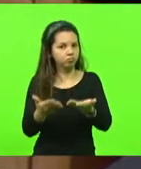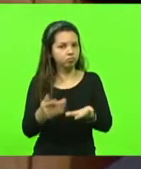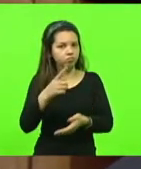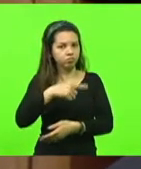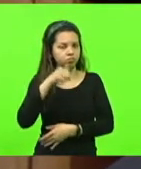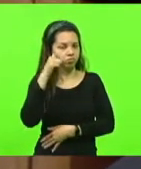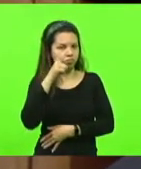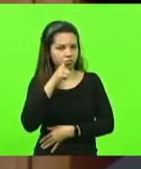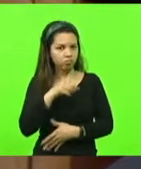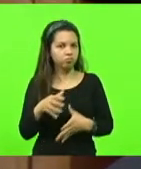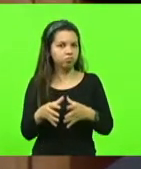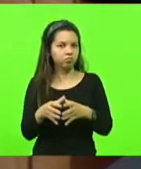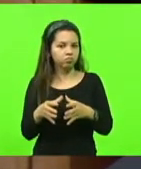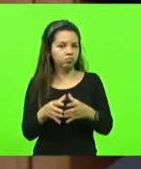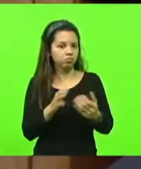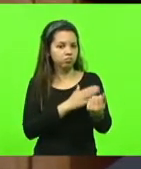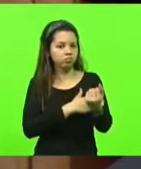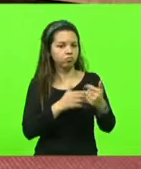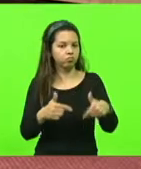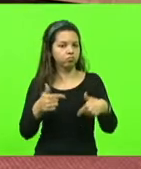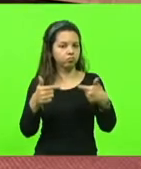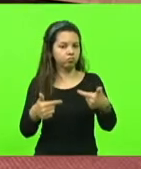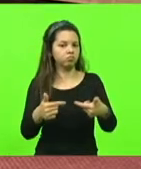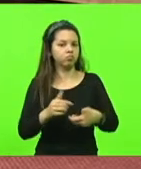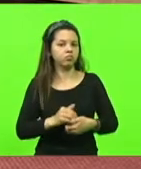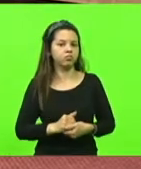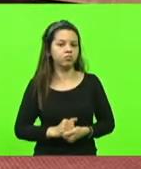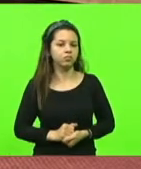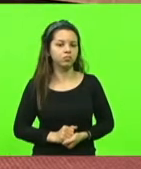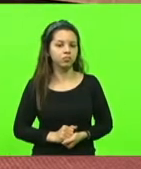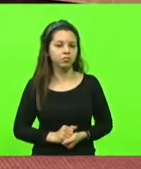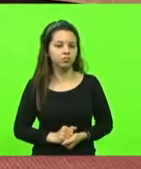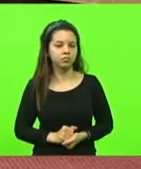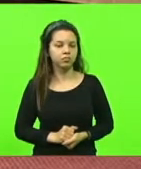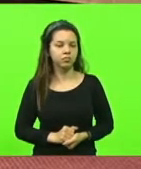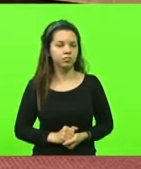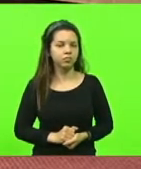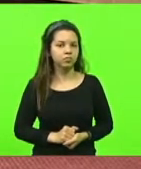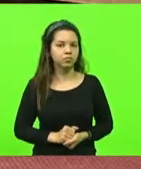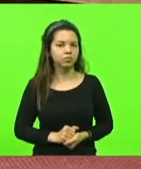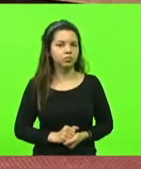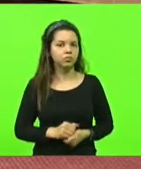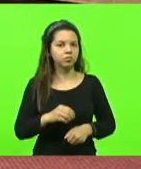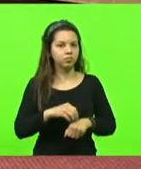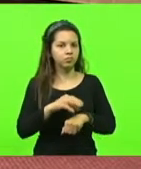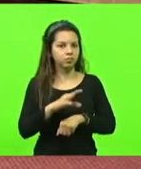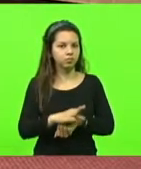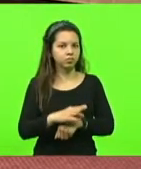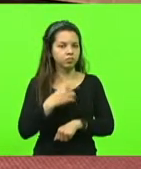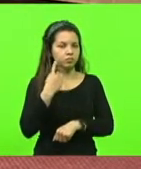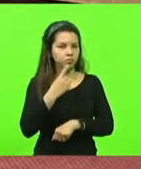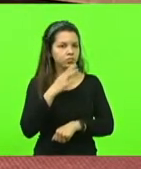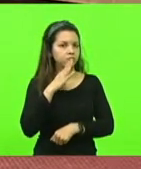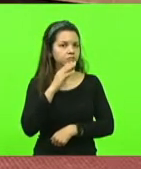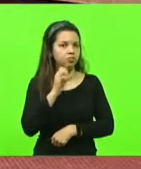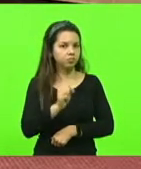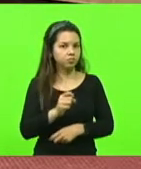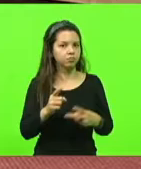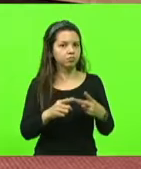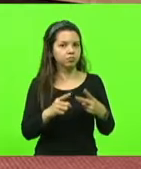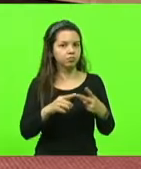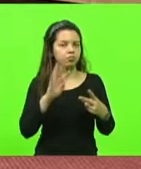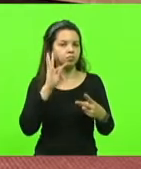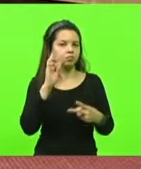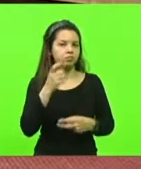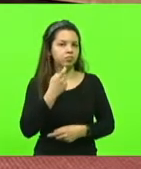e a bancada feminina por essa iniciativa. O encaminhamento de voto com a palavra o deputado Bruno Souza, na sequência, deputado Frigo.